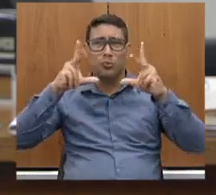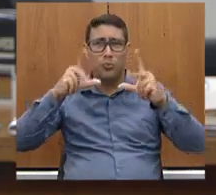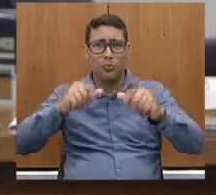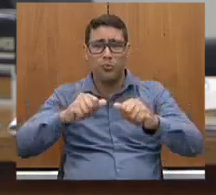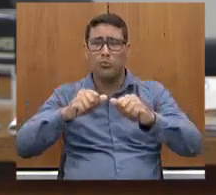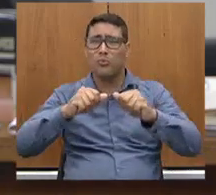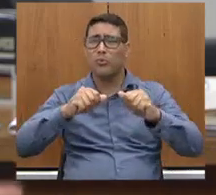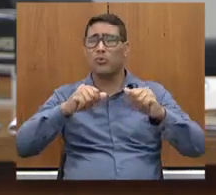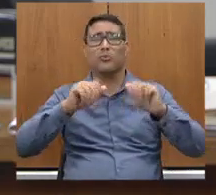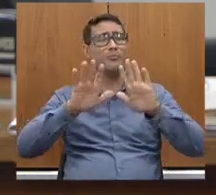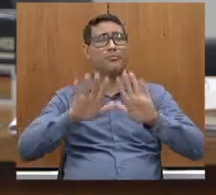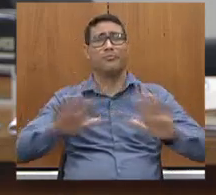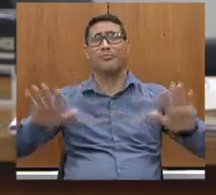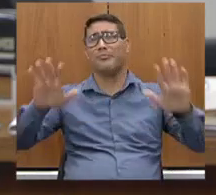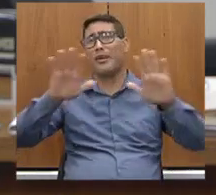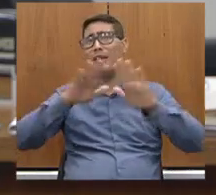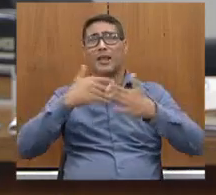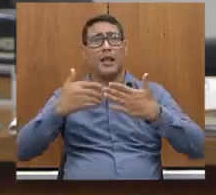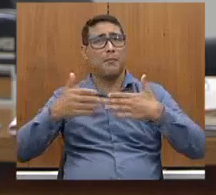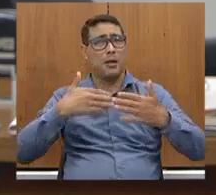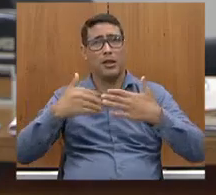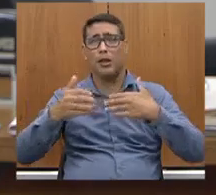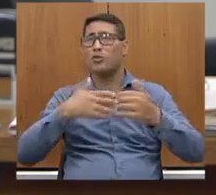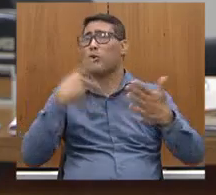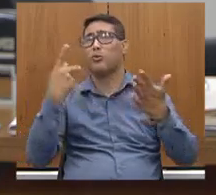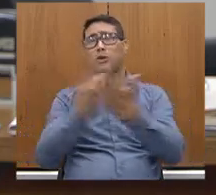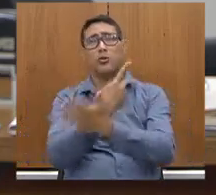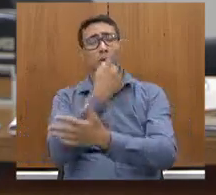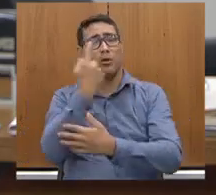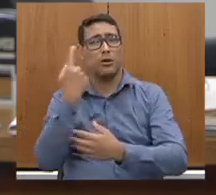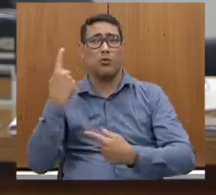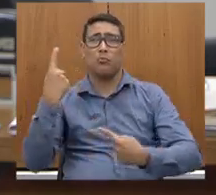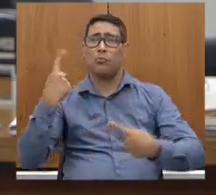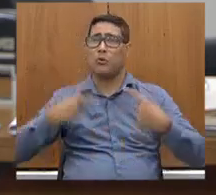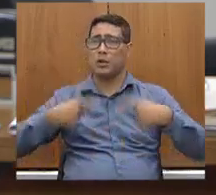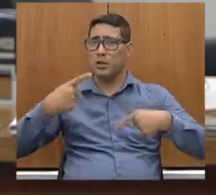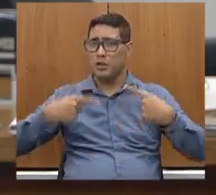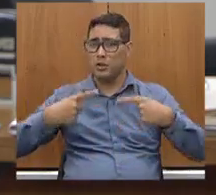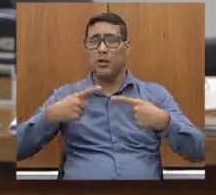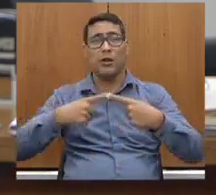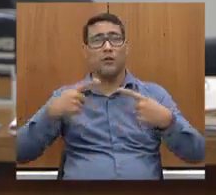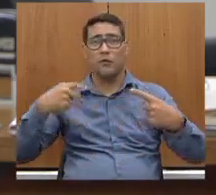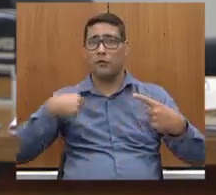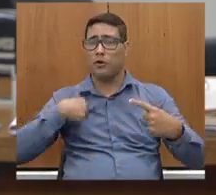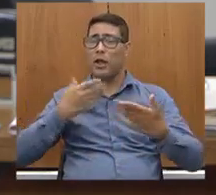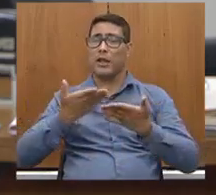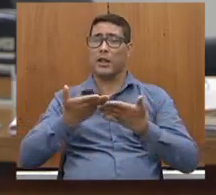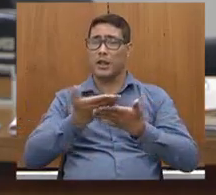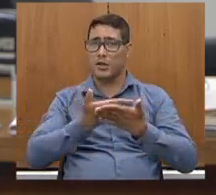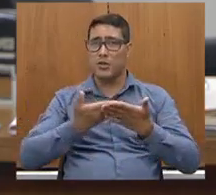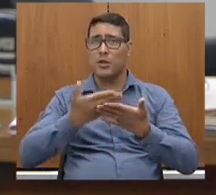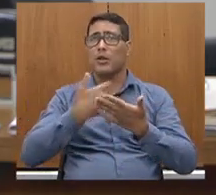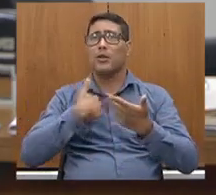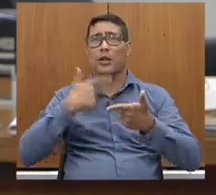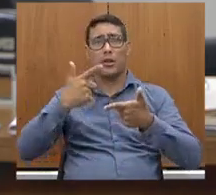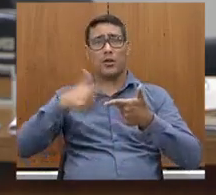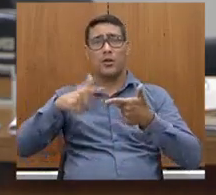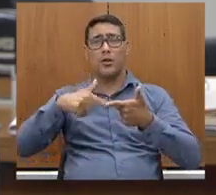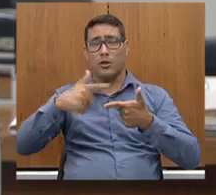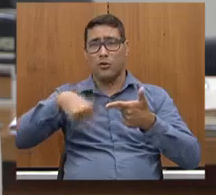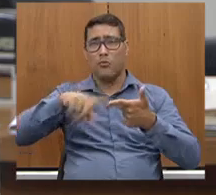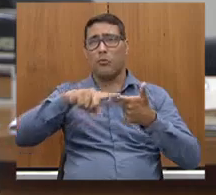da postura, independente da situação política, foi atendida e os problemas pontuais foram